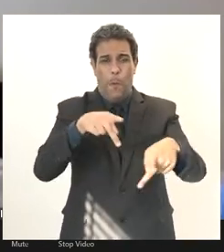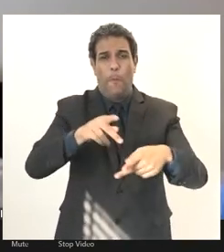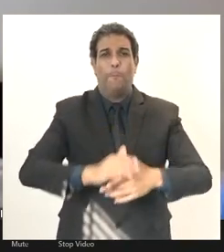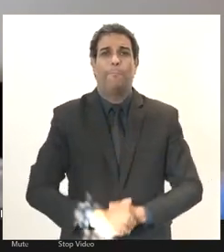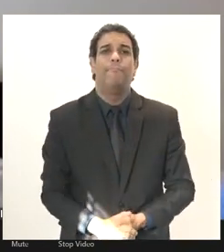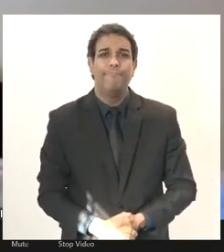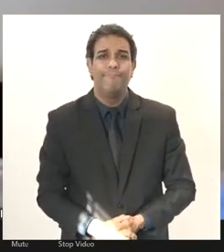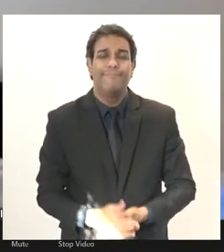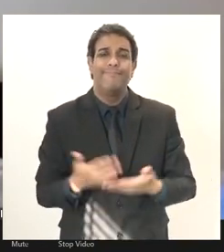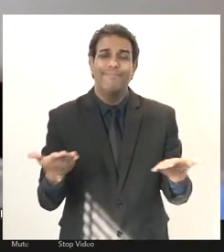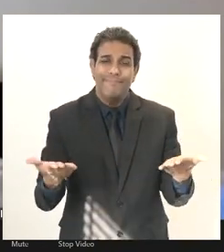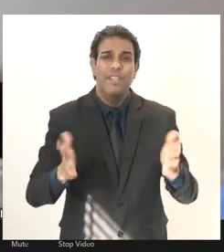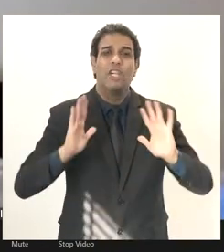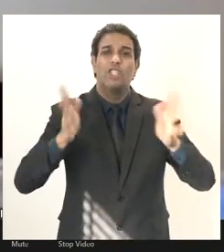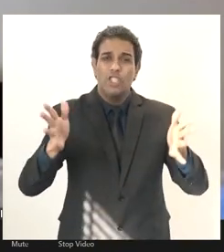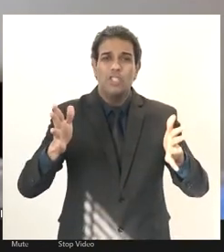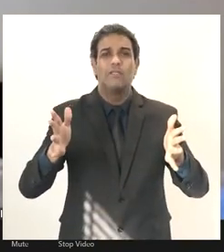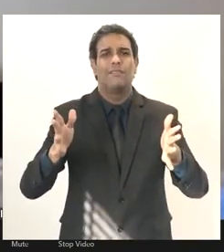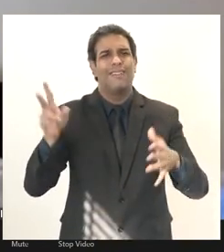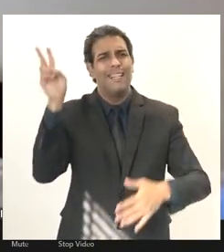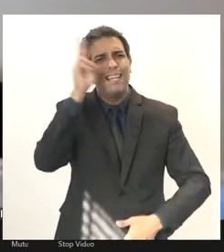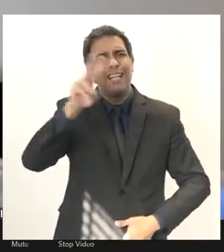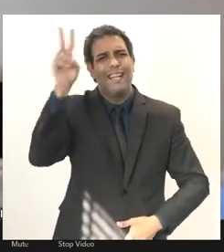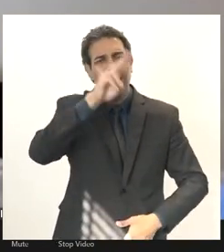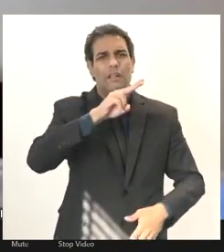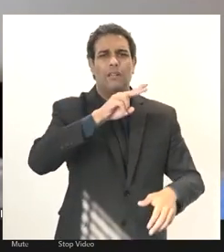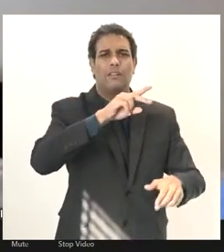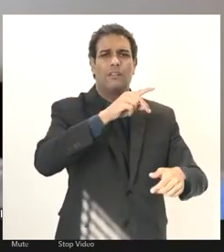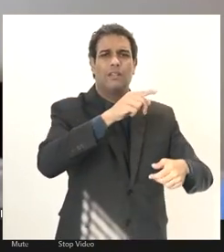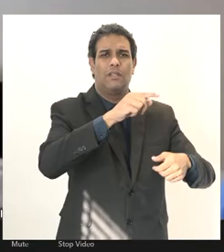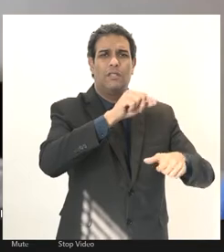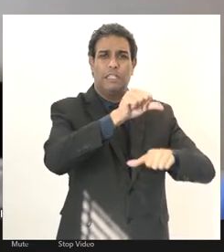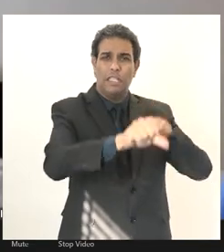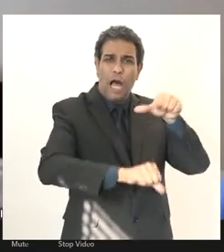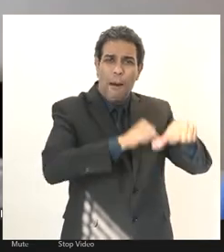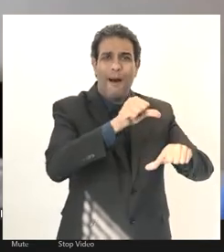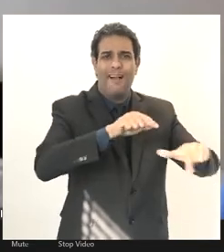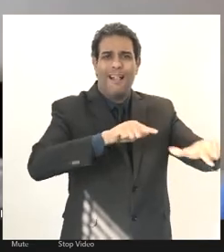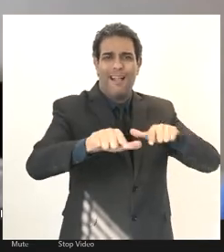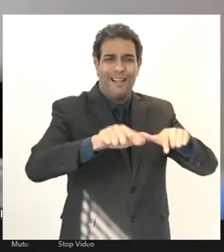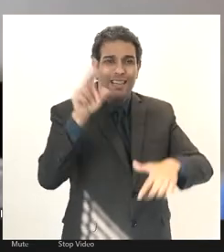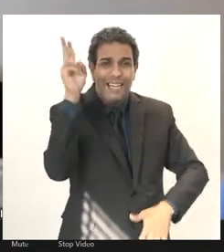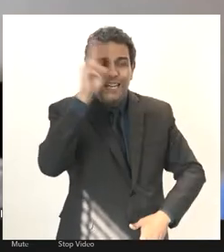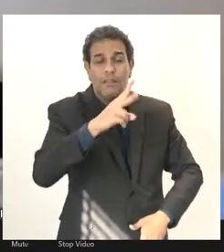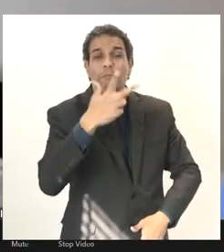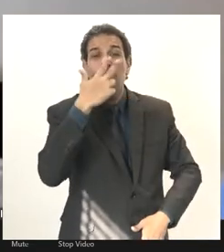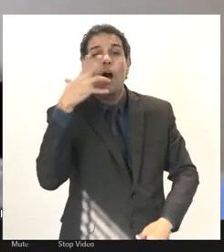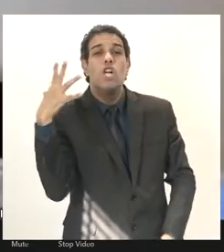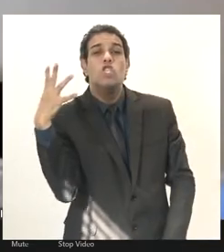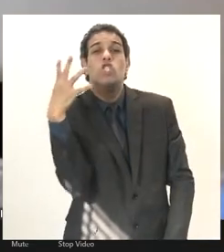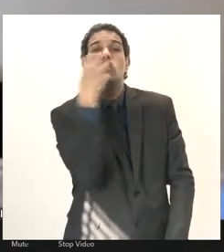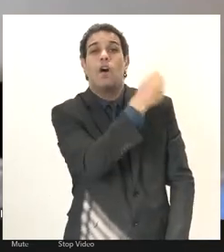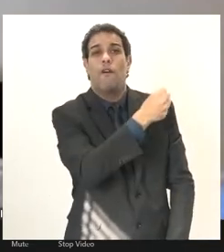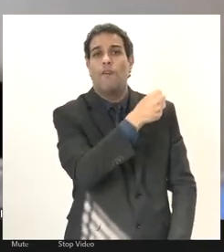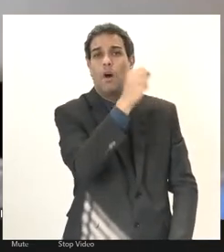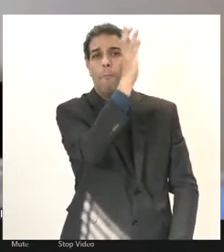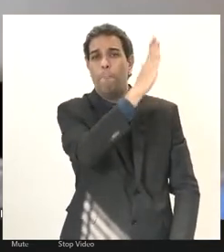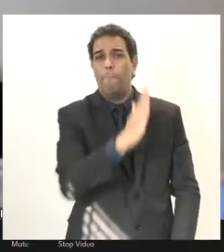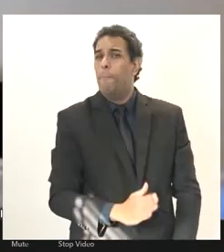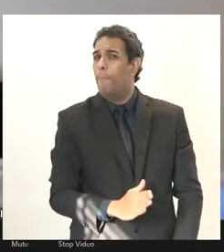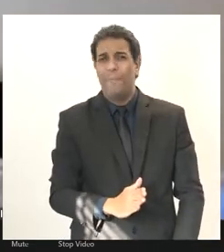já foi assim desde a reforma trabalhista que prometeu salvar o país e na verdade